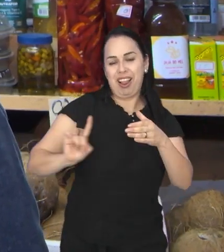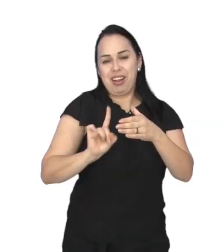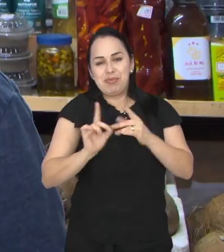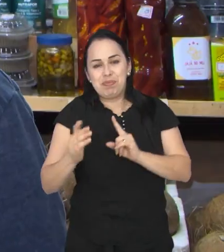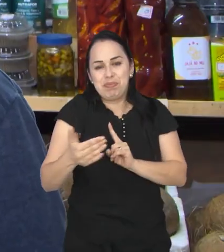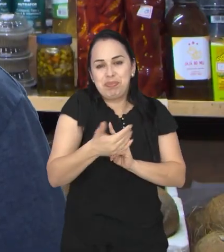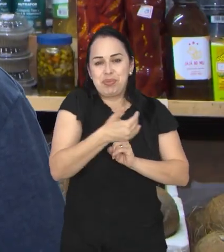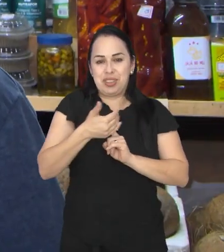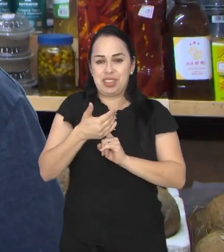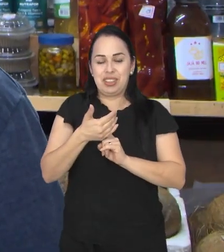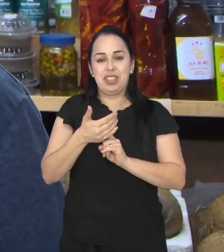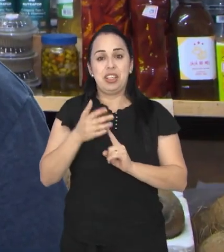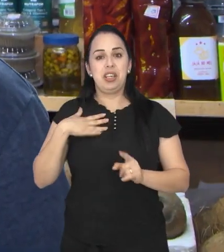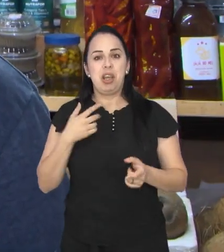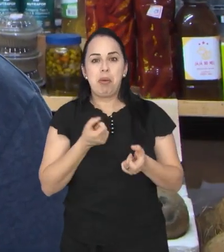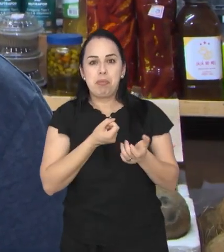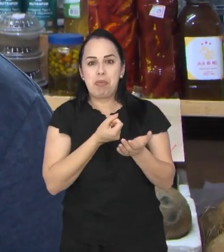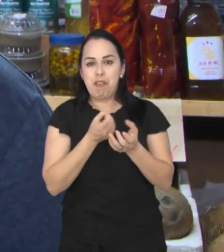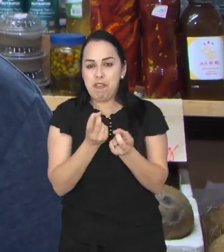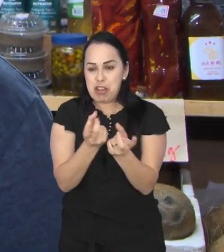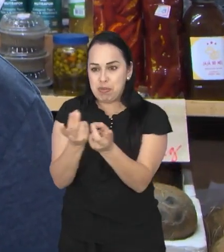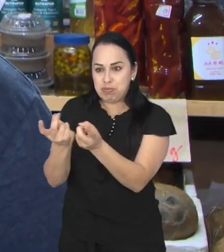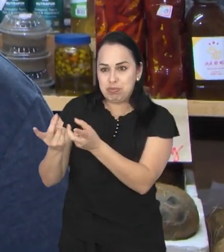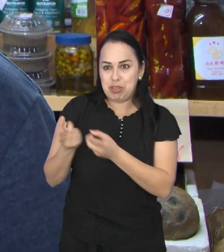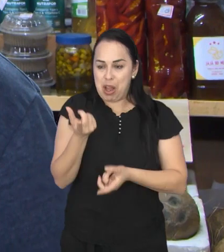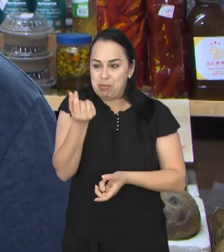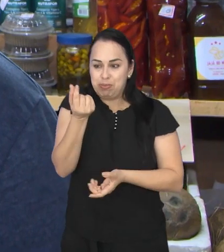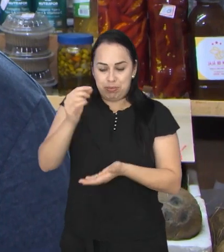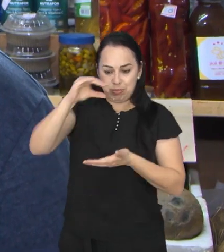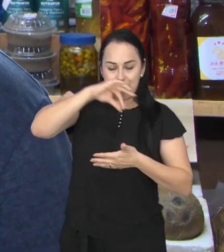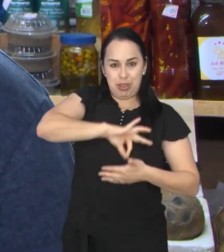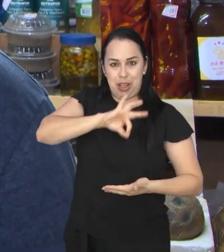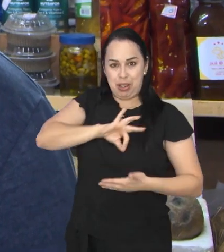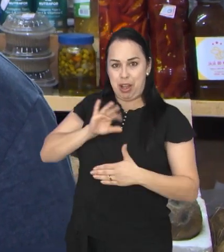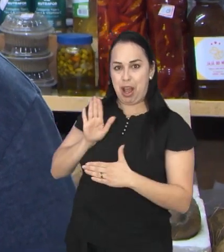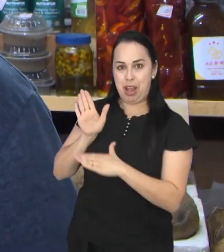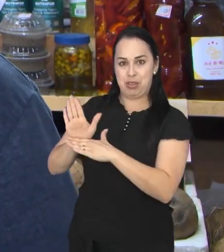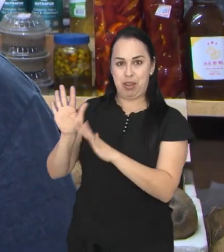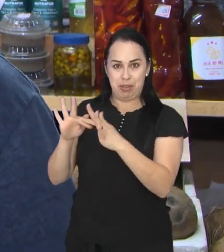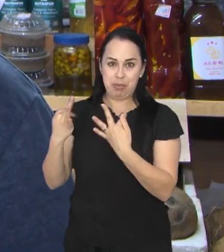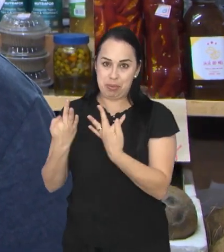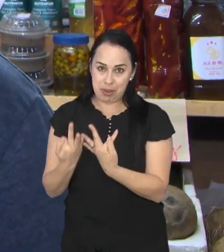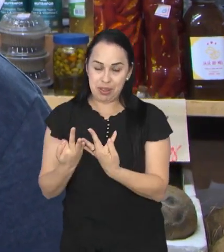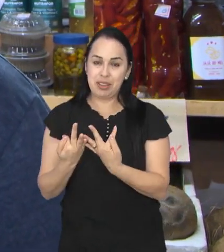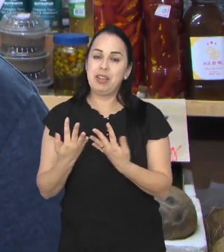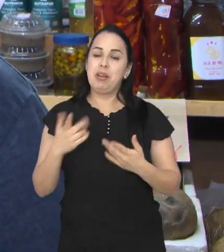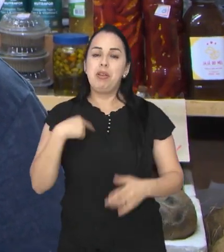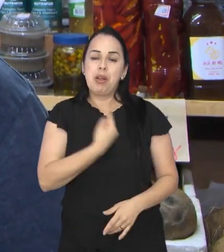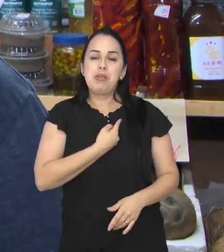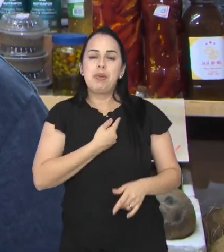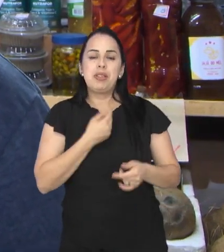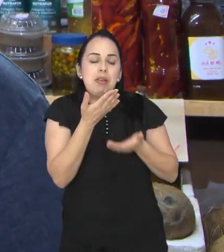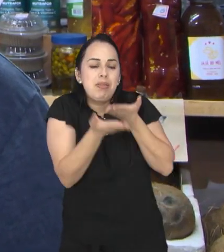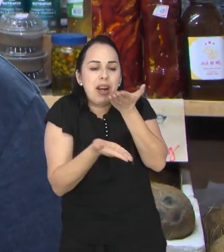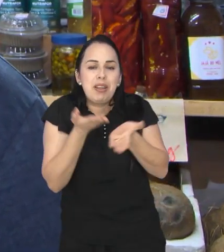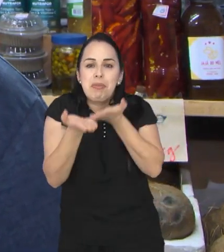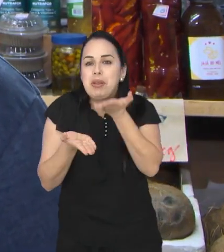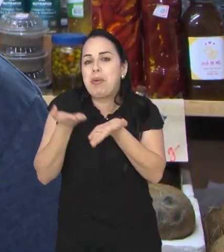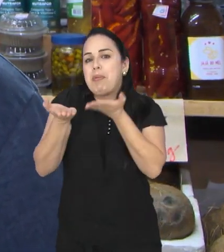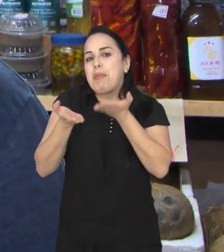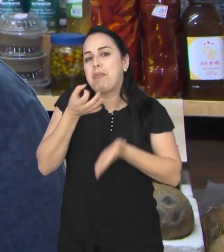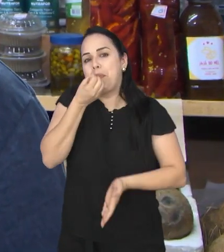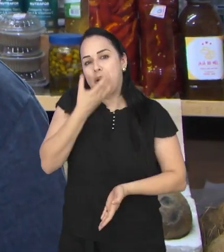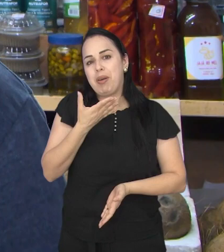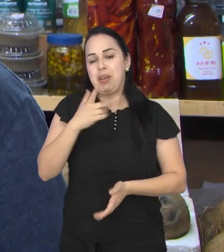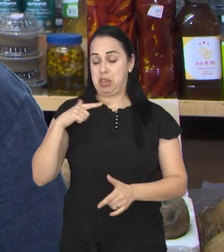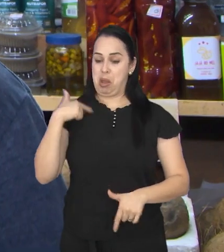gente. E é daqui que a gente leva o sustento para casa, né? Então a gente tem que fazer tudo para conquistar o cliente, né? E eles gostam da